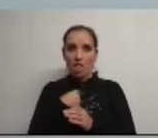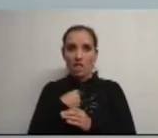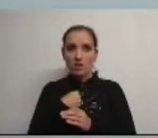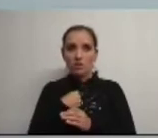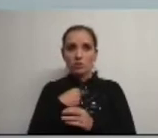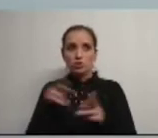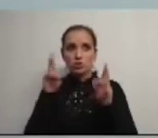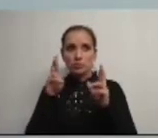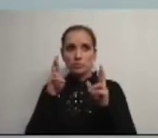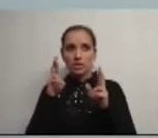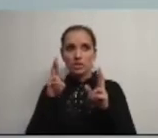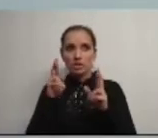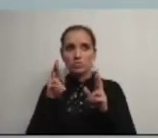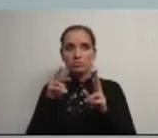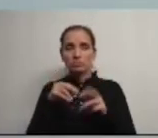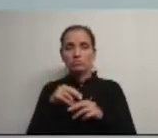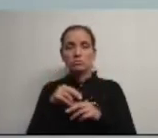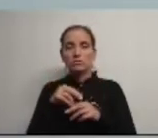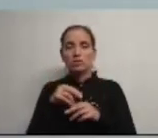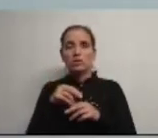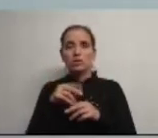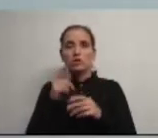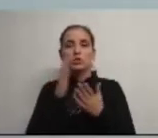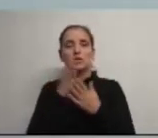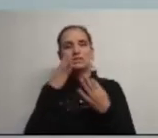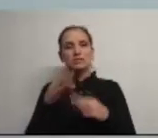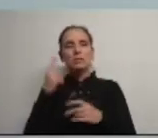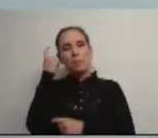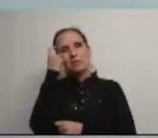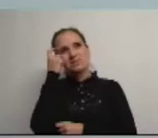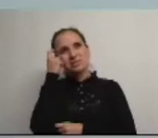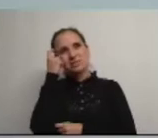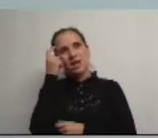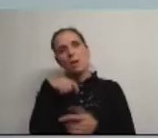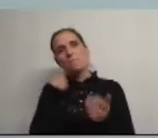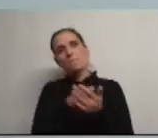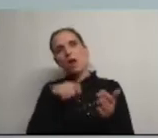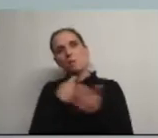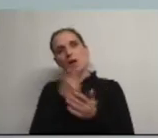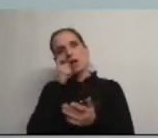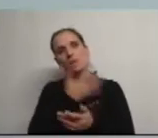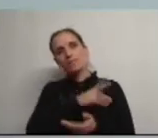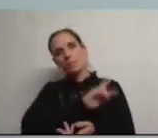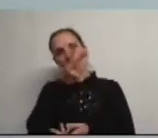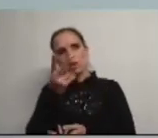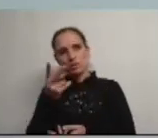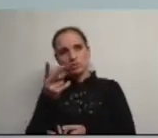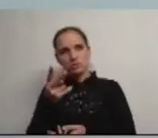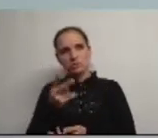espero muito francamente que não se esteja simplesmente a pensar em pagar para quem para lá se quiser mudar